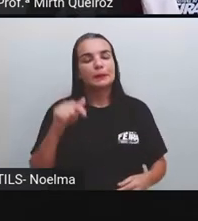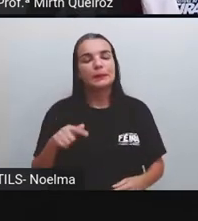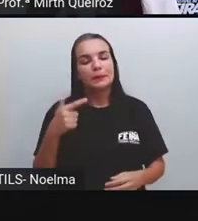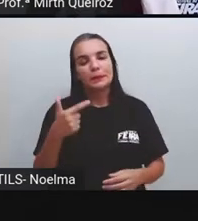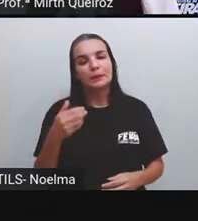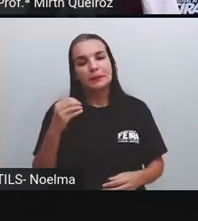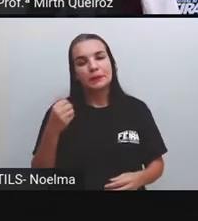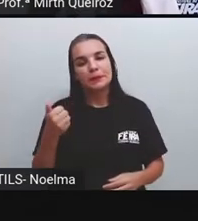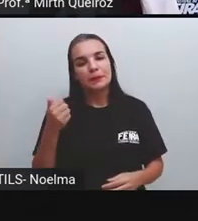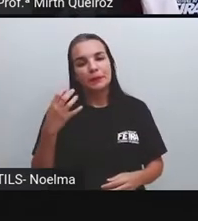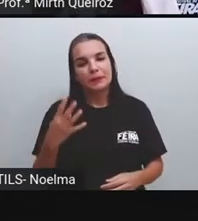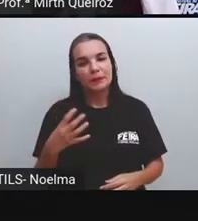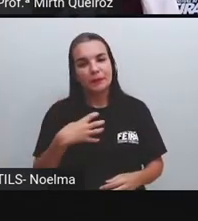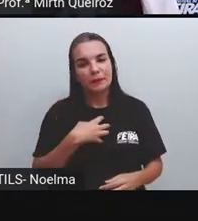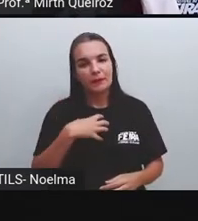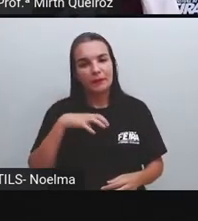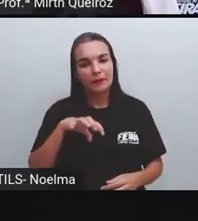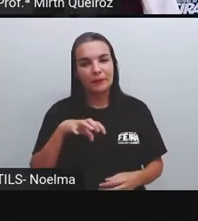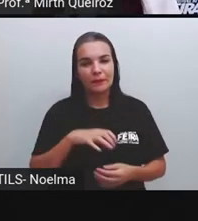em Salvador, né?